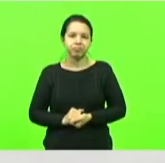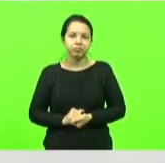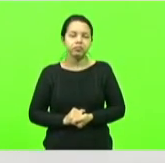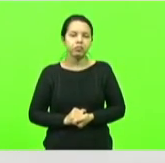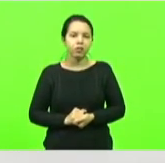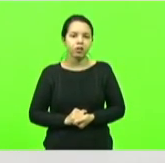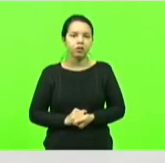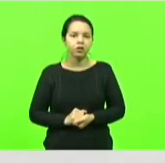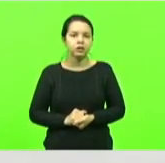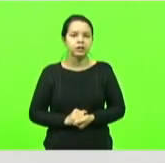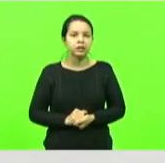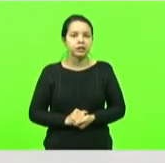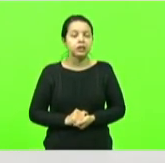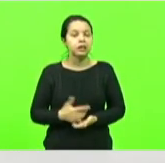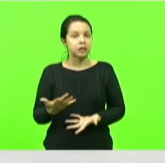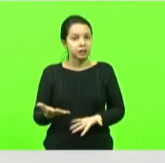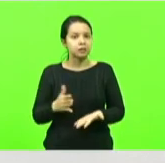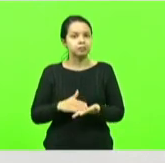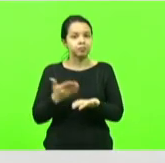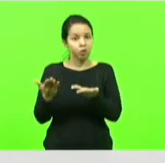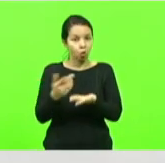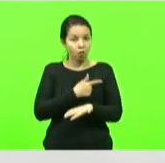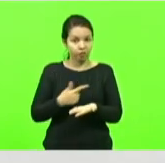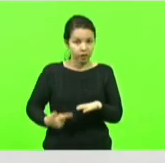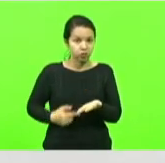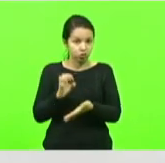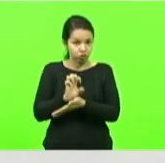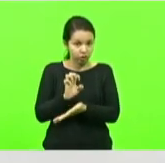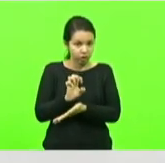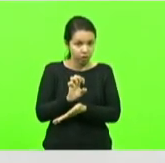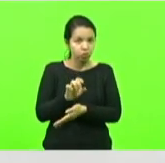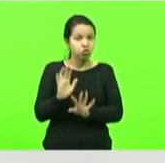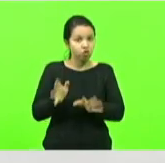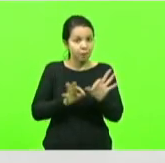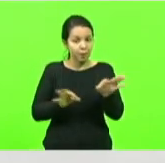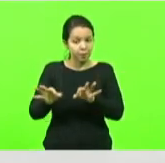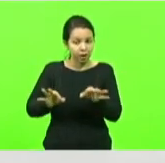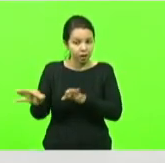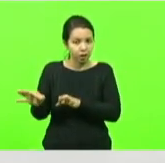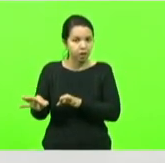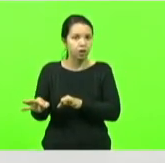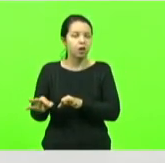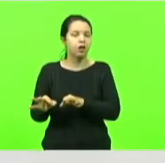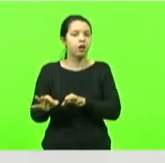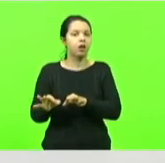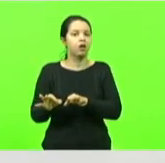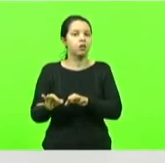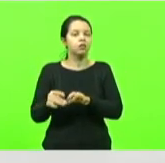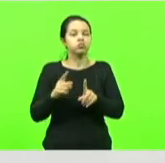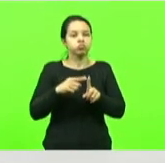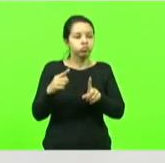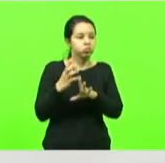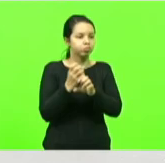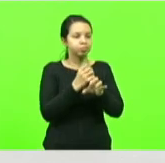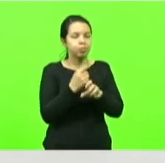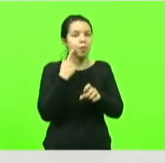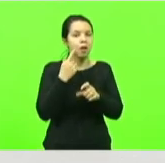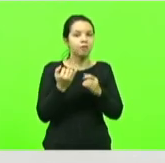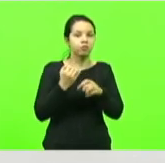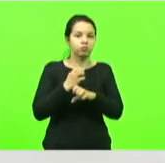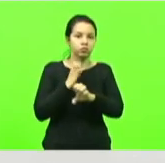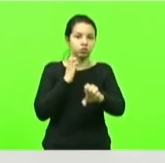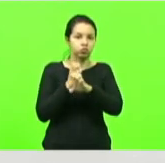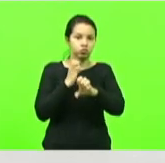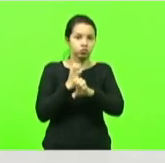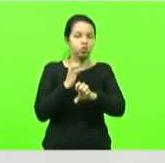fazendo o levantamento para executar o projeto de engenharia desse trecho outra obra que está em fase final